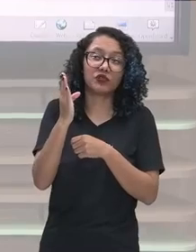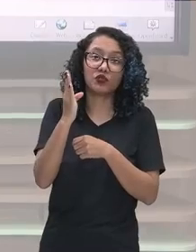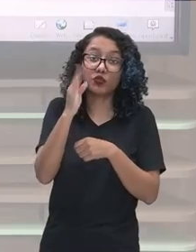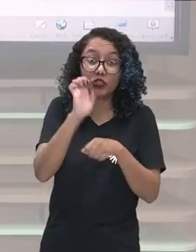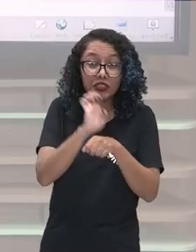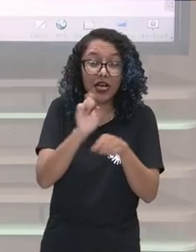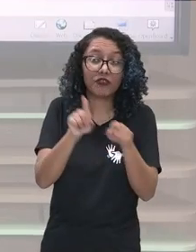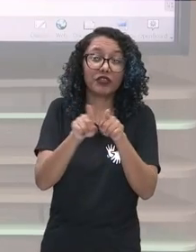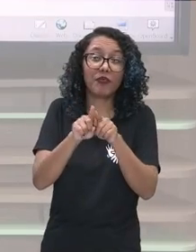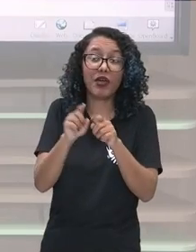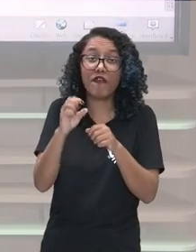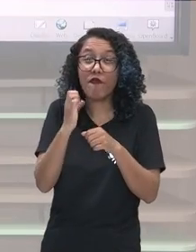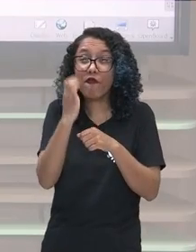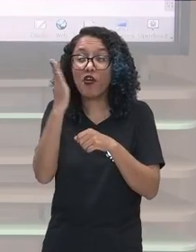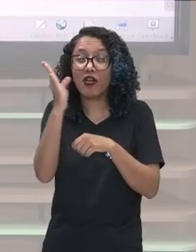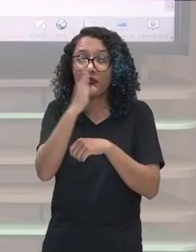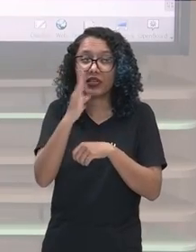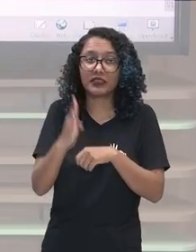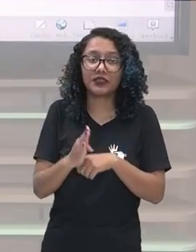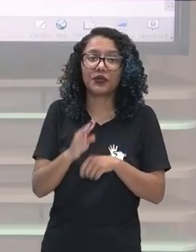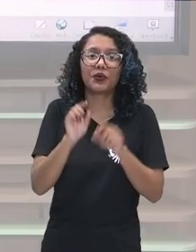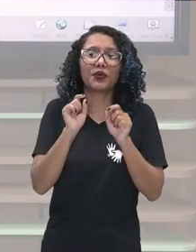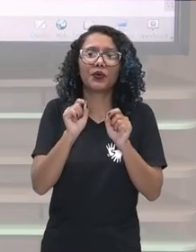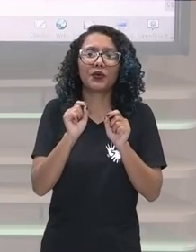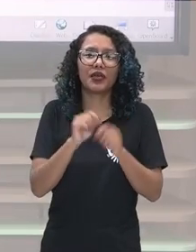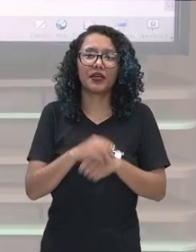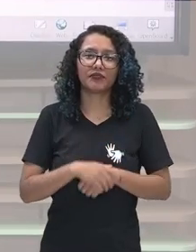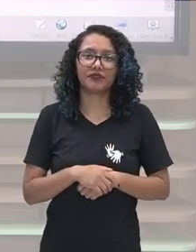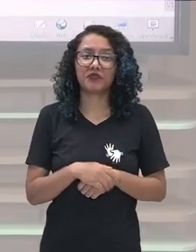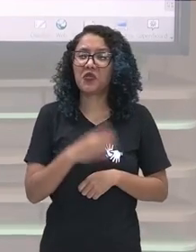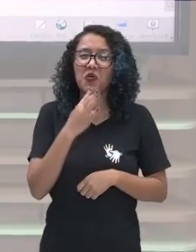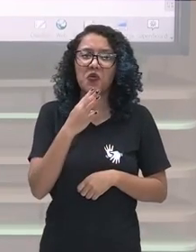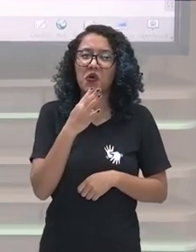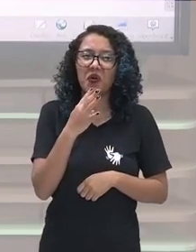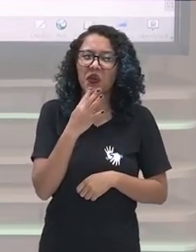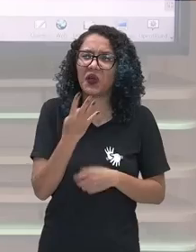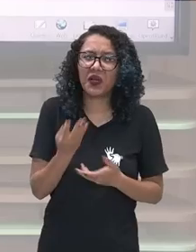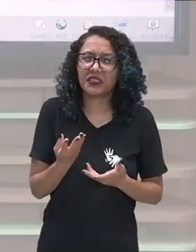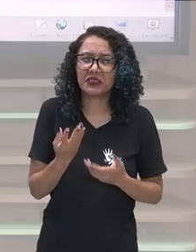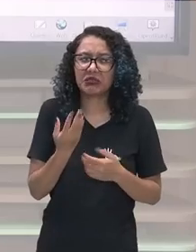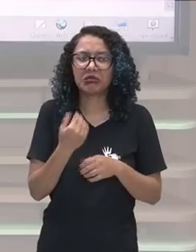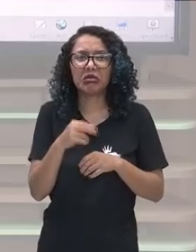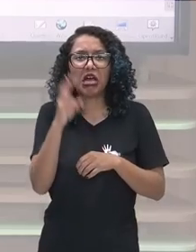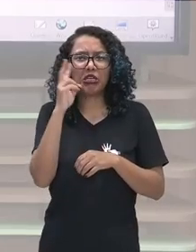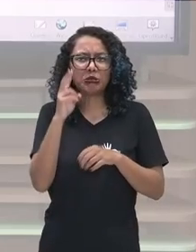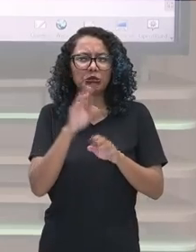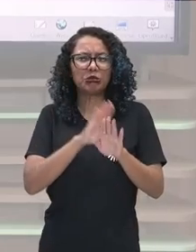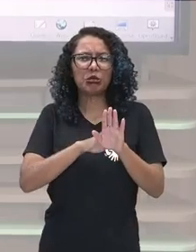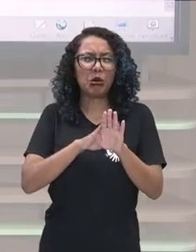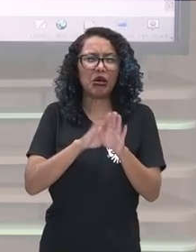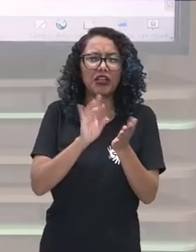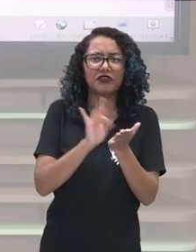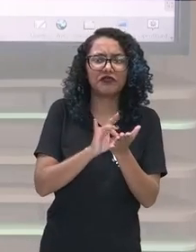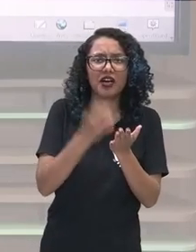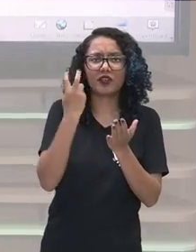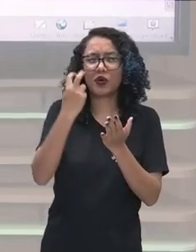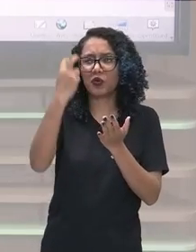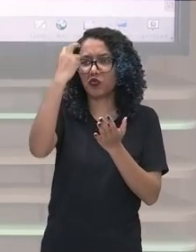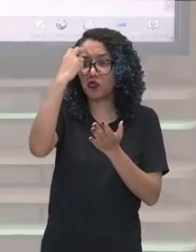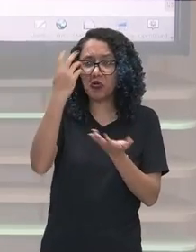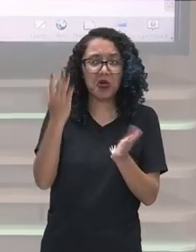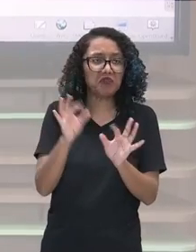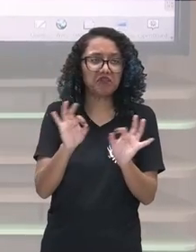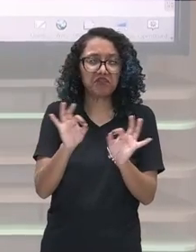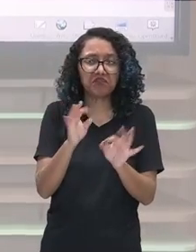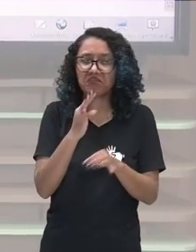a ideia de por quê, né? Qual é a história por trás de tudo isso? Qual é a cultura por trás de tudo